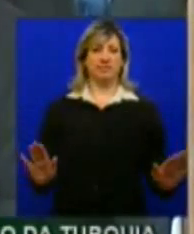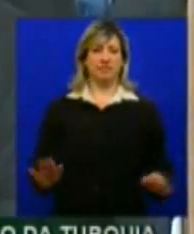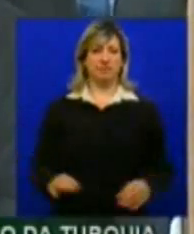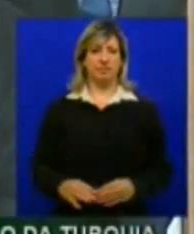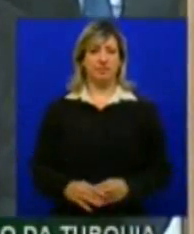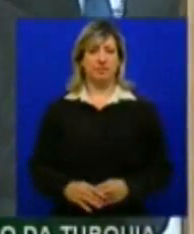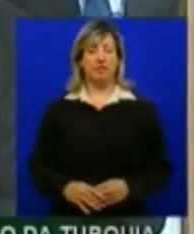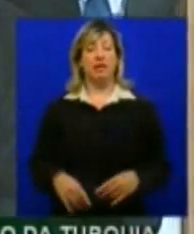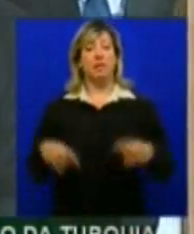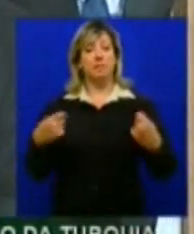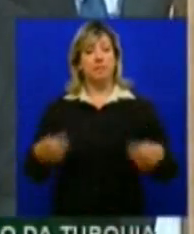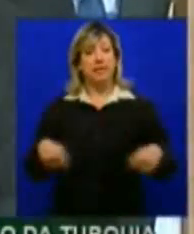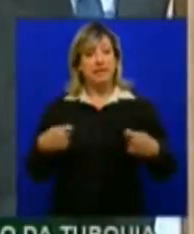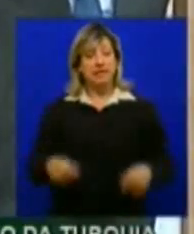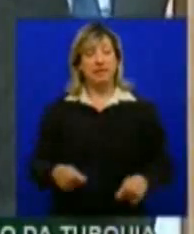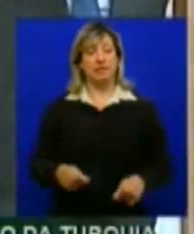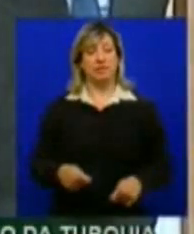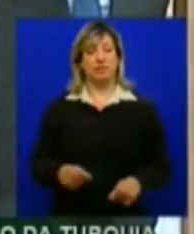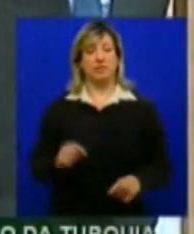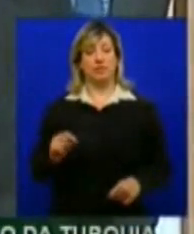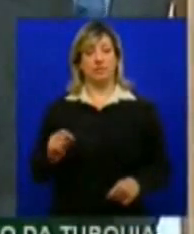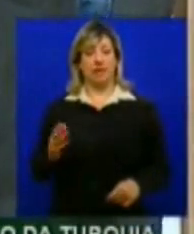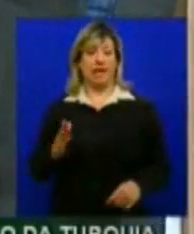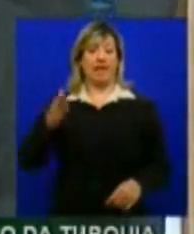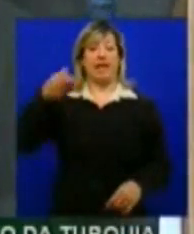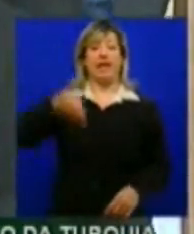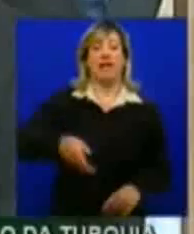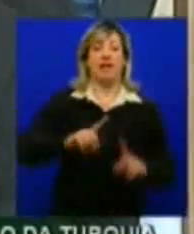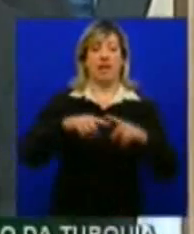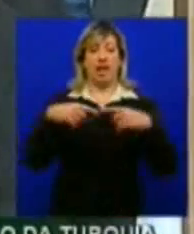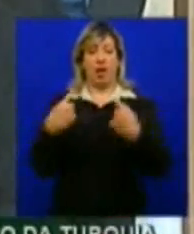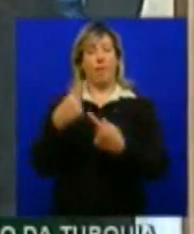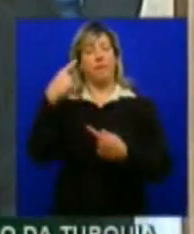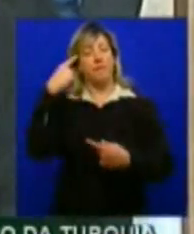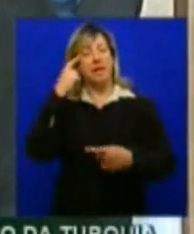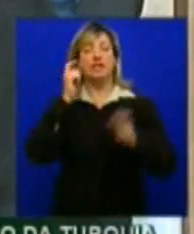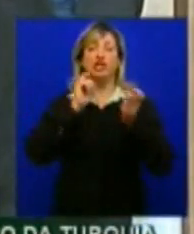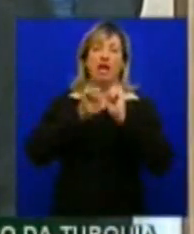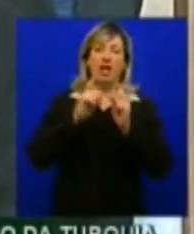Que saiam de casa pensando no diálogo e não no confronto.